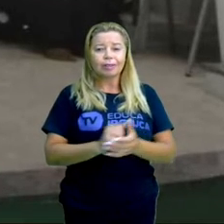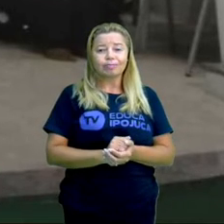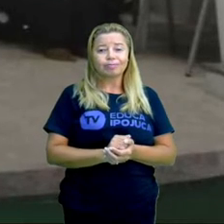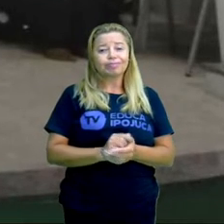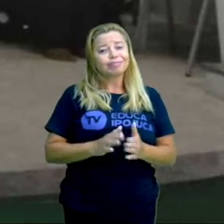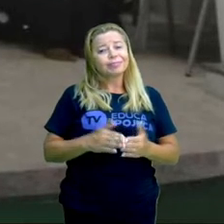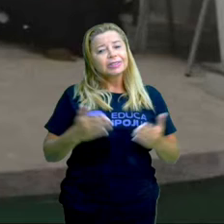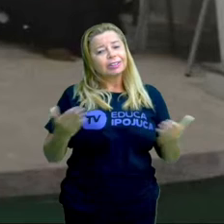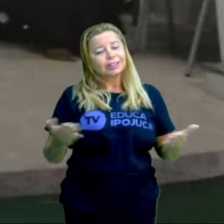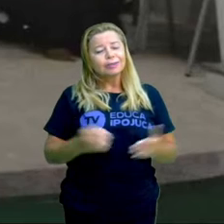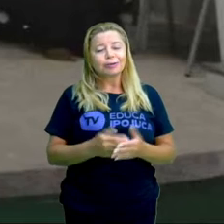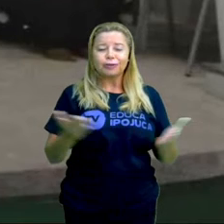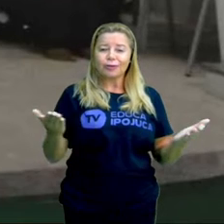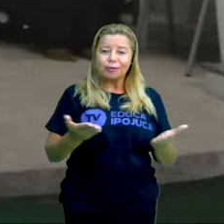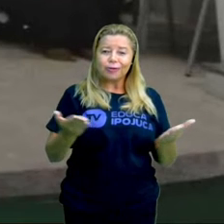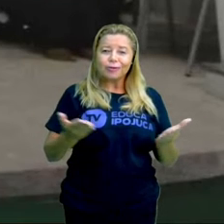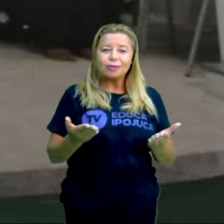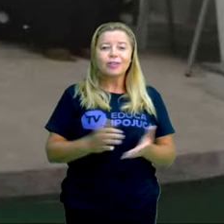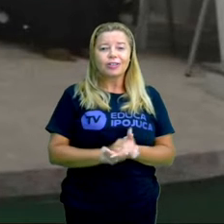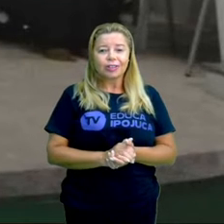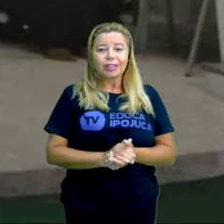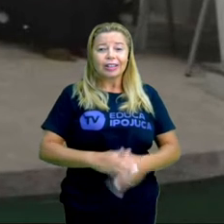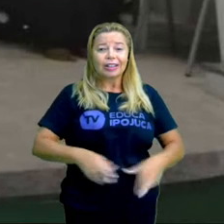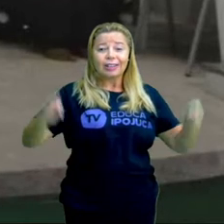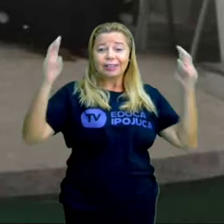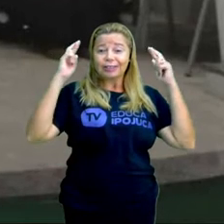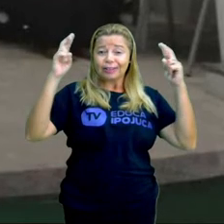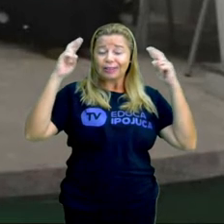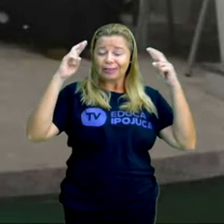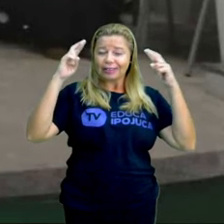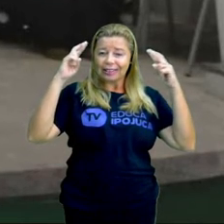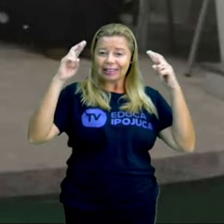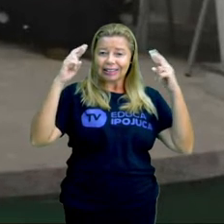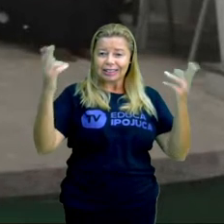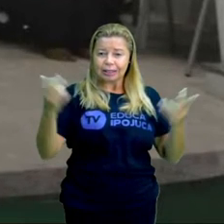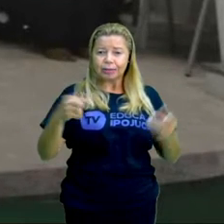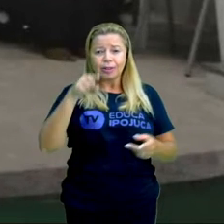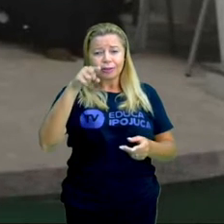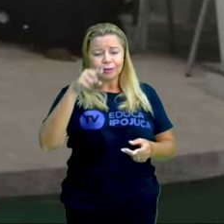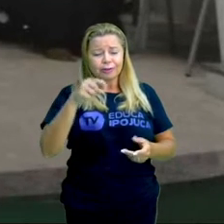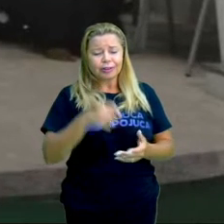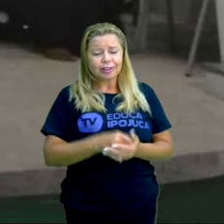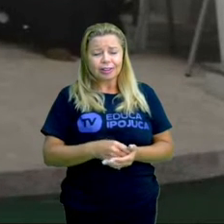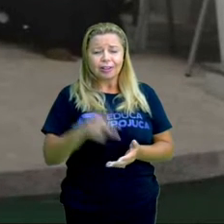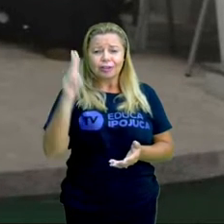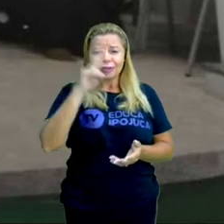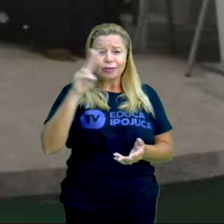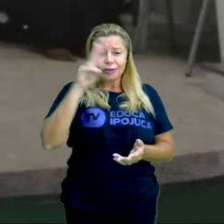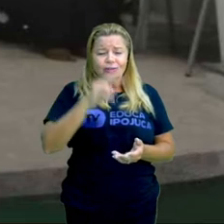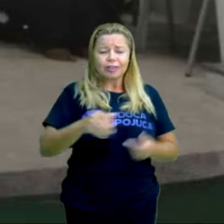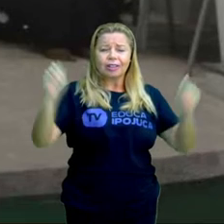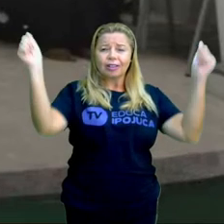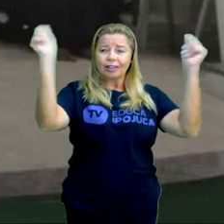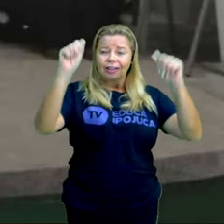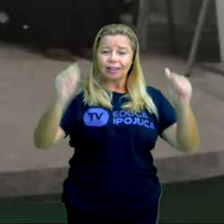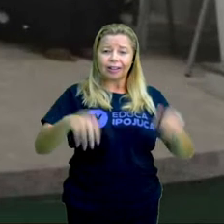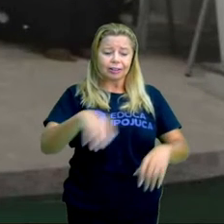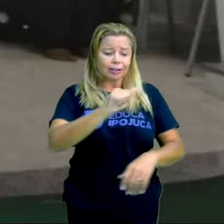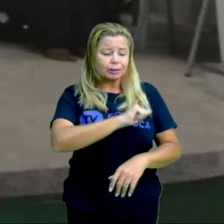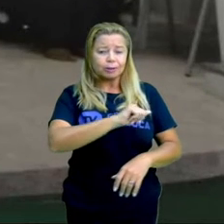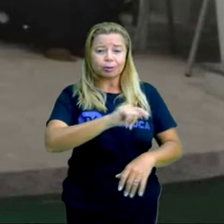isso que eu queria mostrar para vocês, o que a nossa cidade tem para oferecer em termos de arte, em termos de cultura.